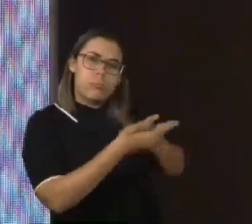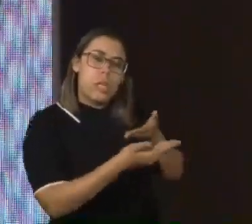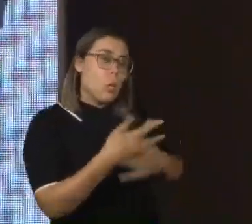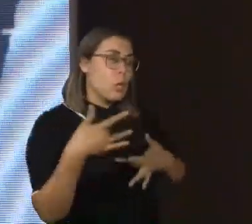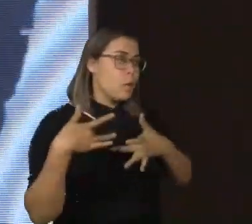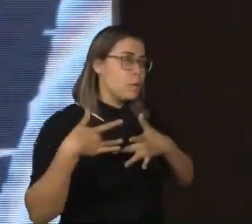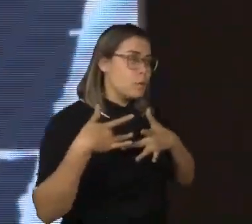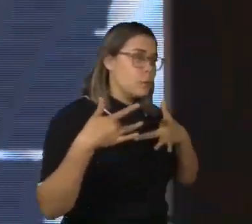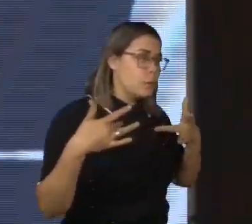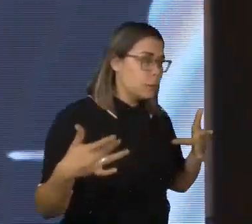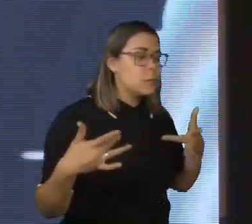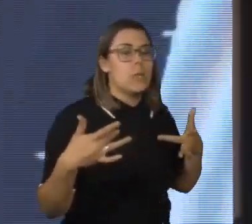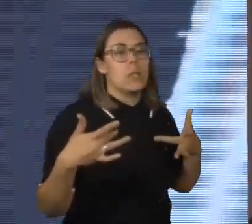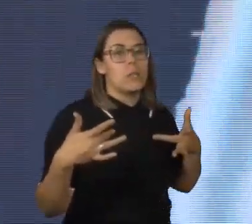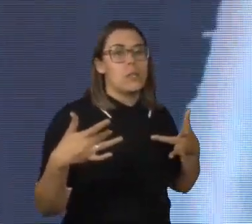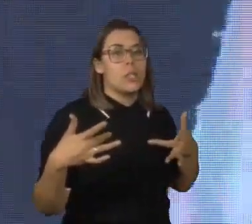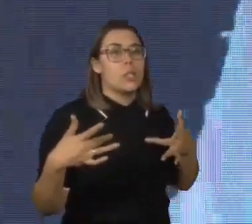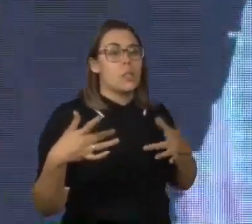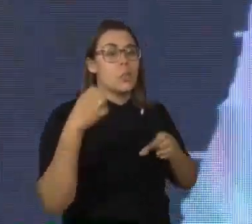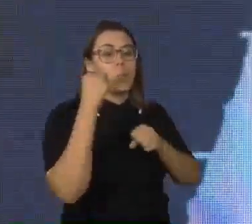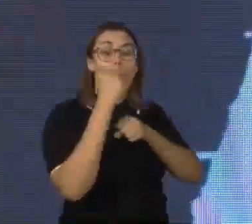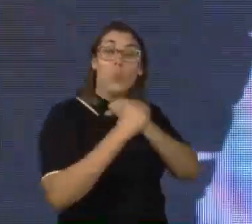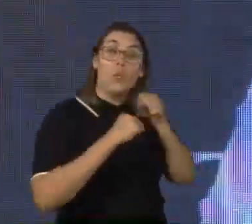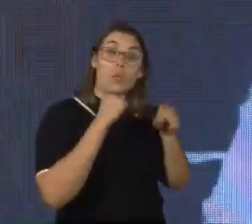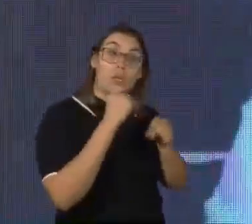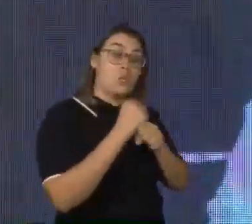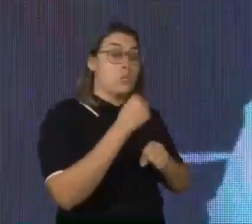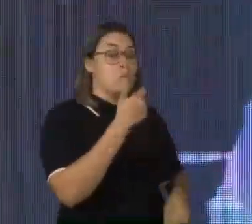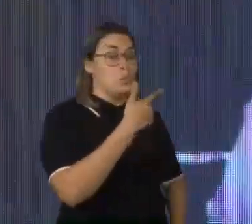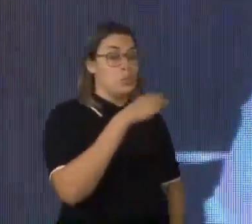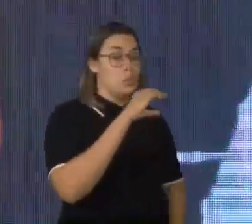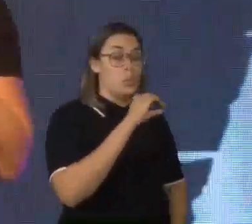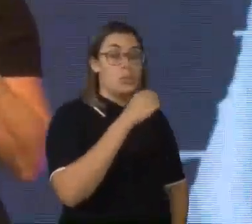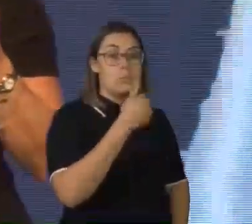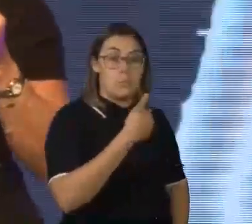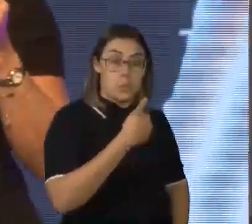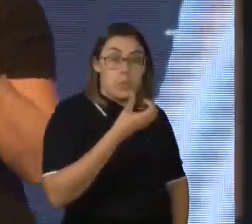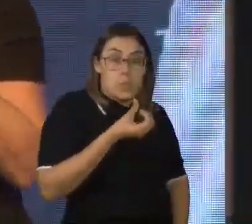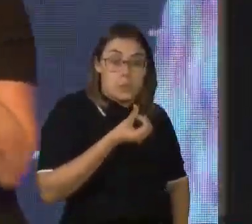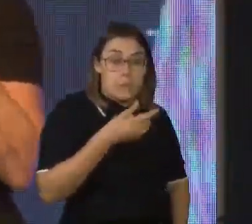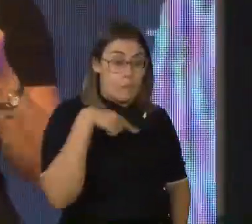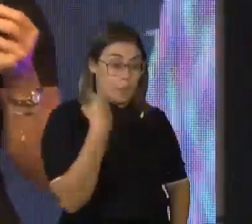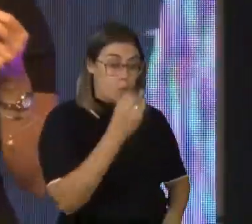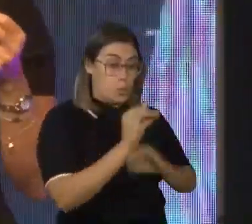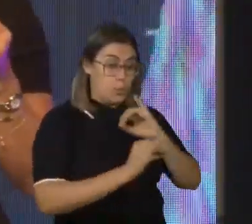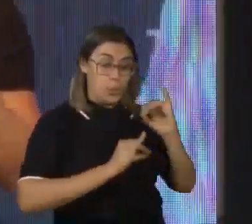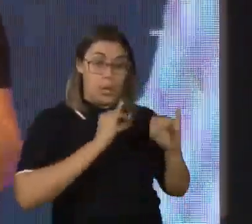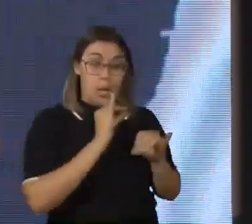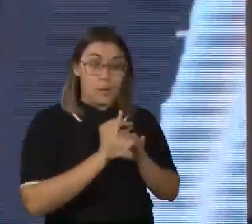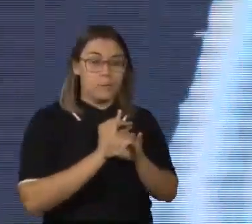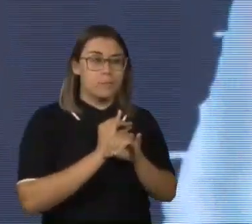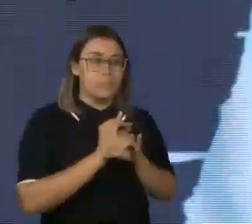voluntário, existe desde 2016, ele é online, e nós temos uma reunião